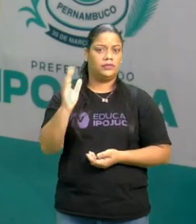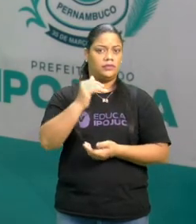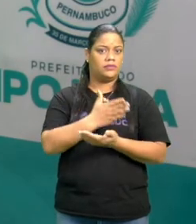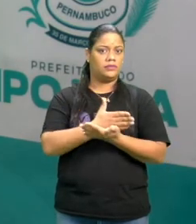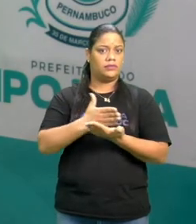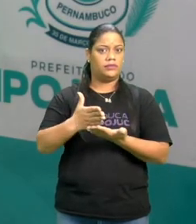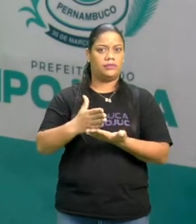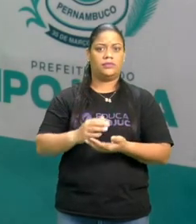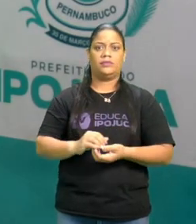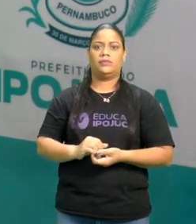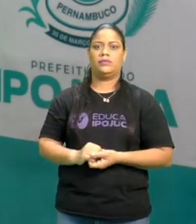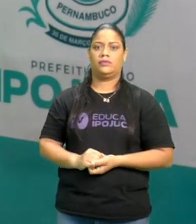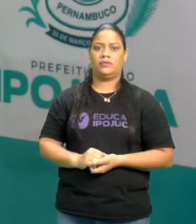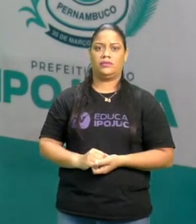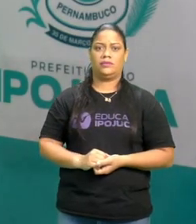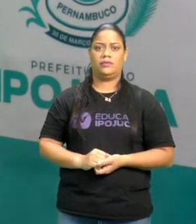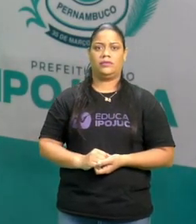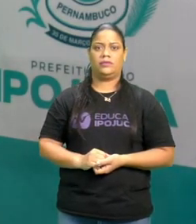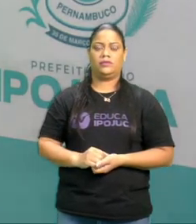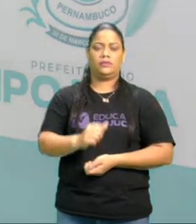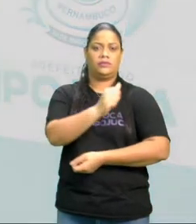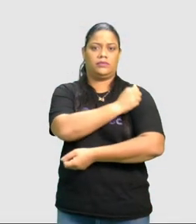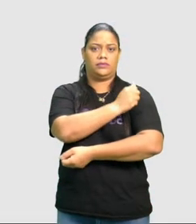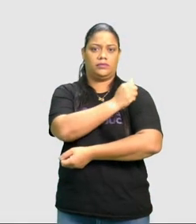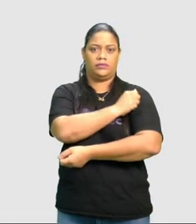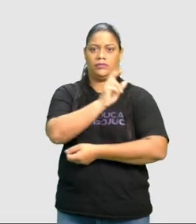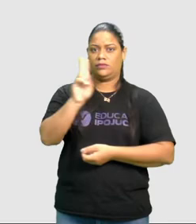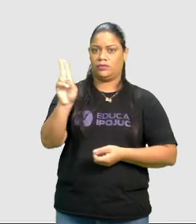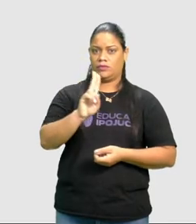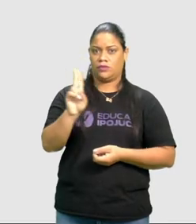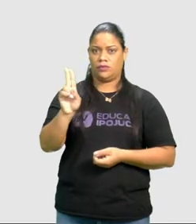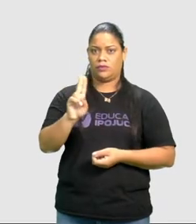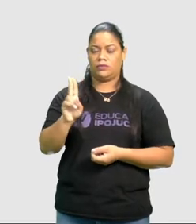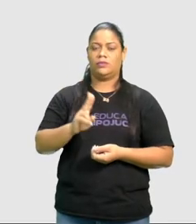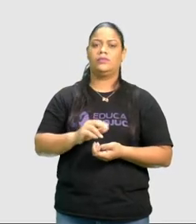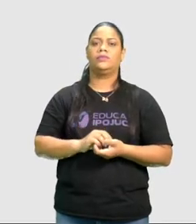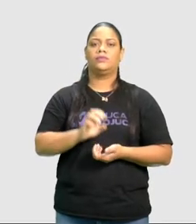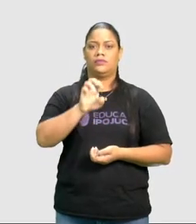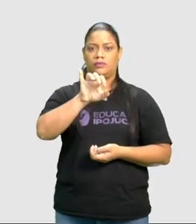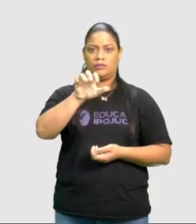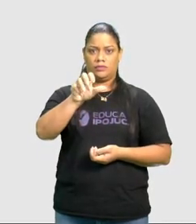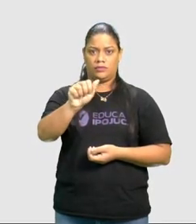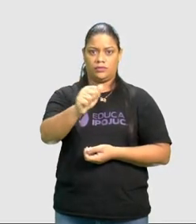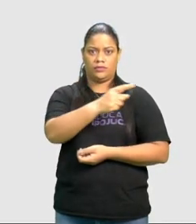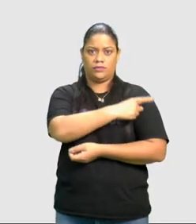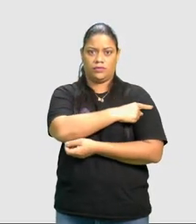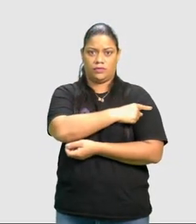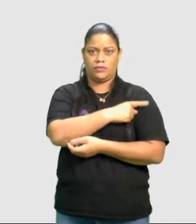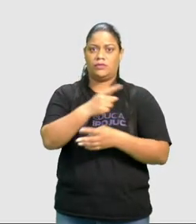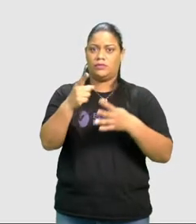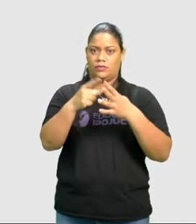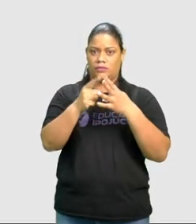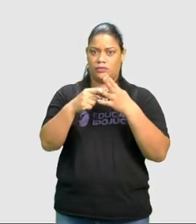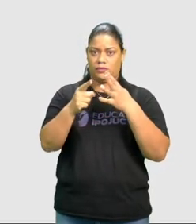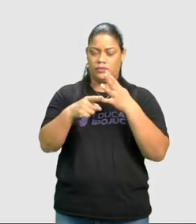lá? Coloque aí, aluno, aluna, turma EJA, fase 1 e a data de hoje.